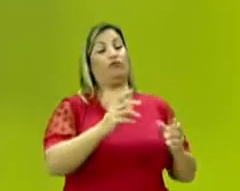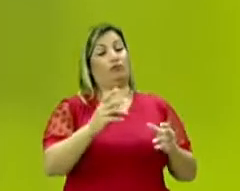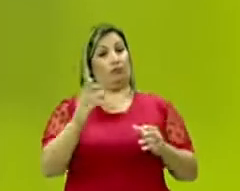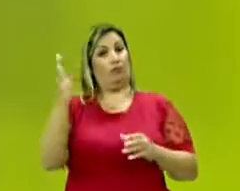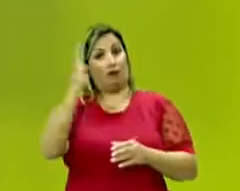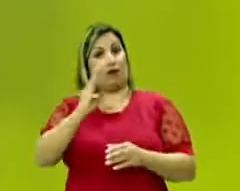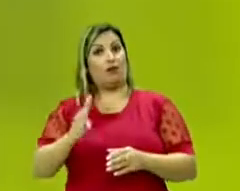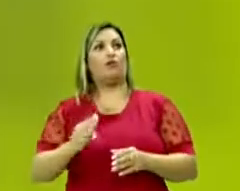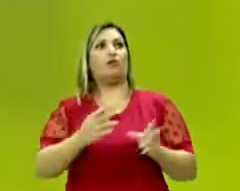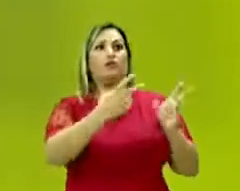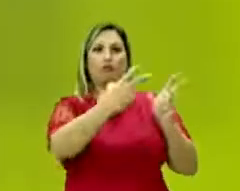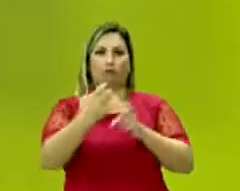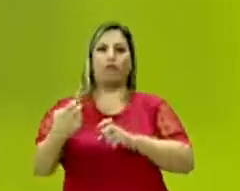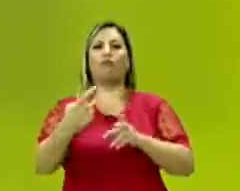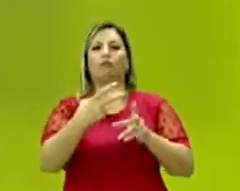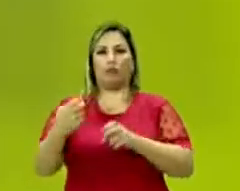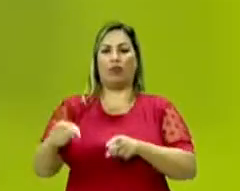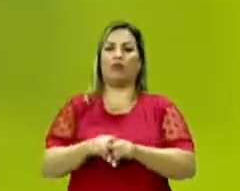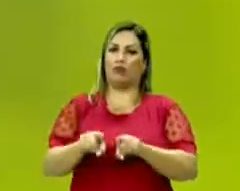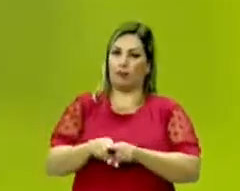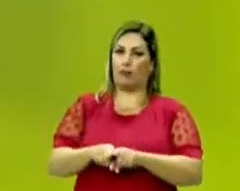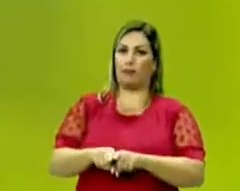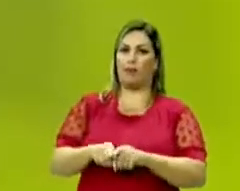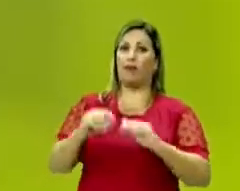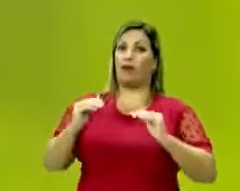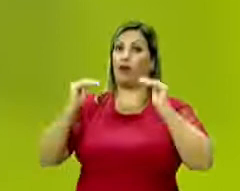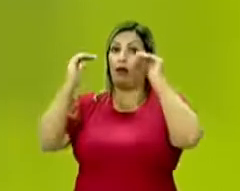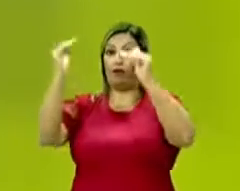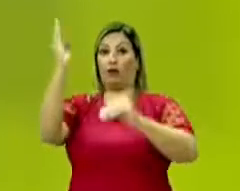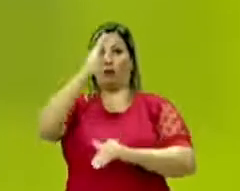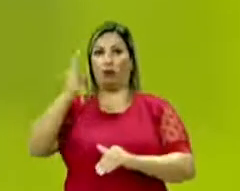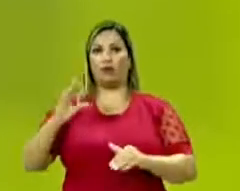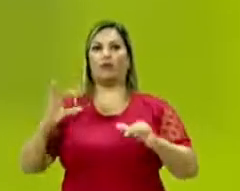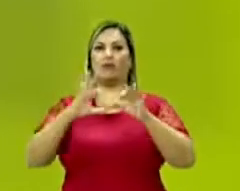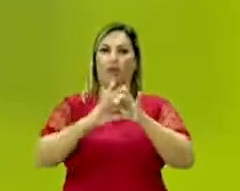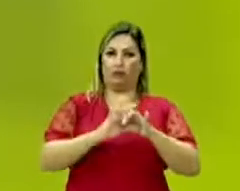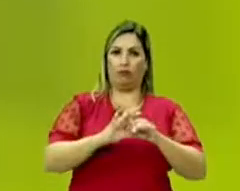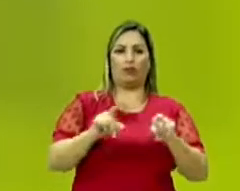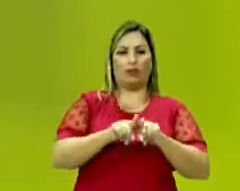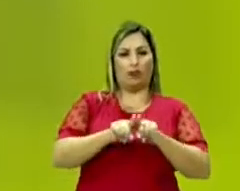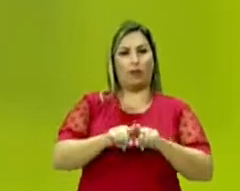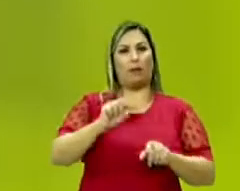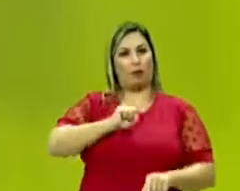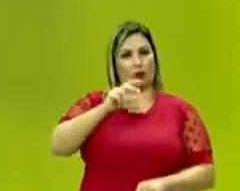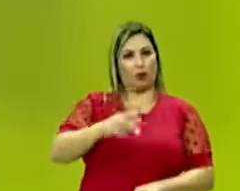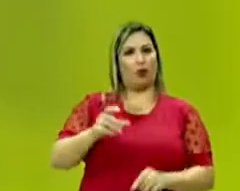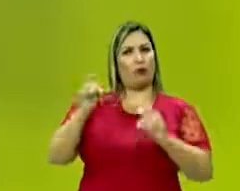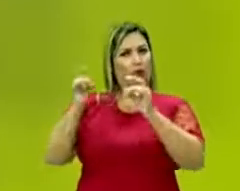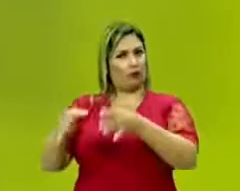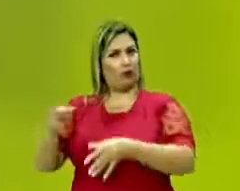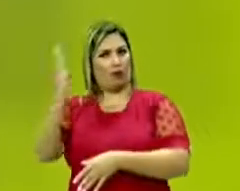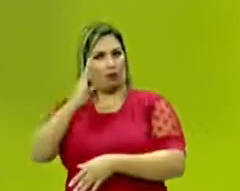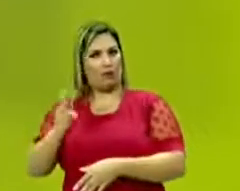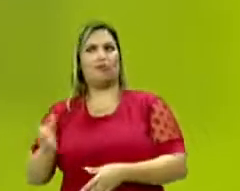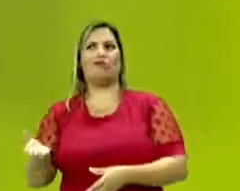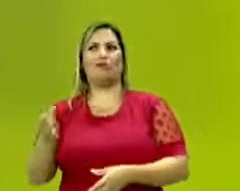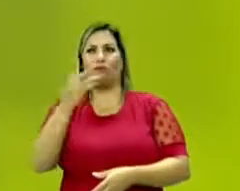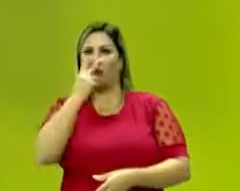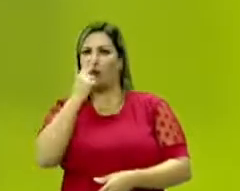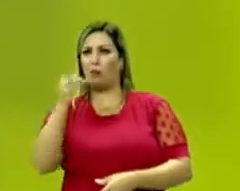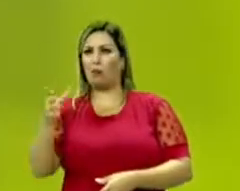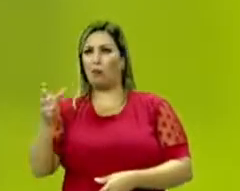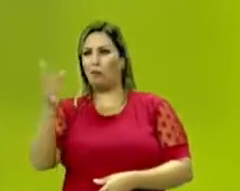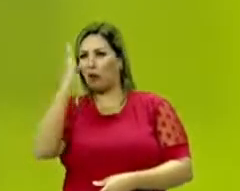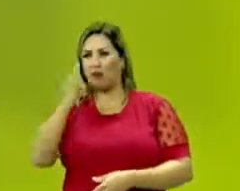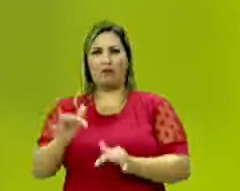Dom João também decide pela elevação do Brasil à Reino Unido, a Portugal e ao Garve, deixando o Brasil, portanto, de ser uma mera